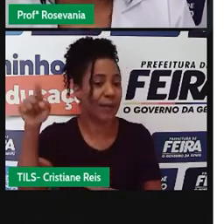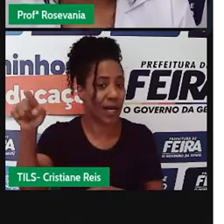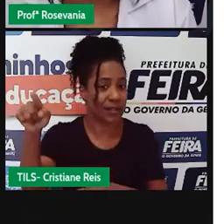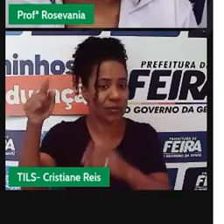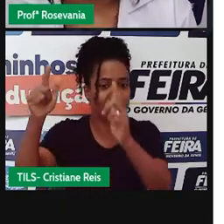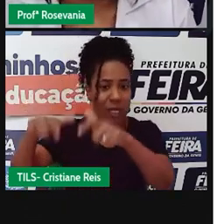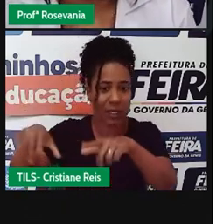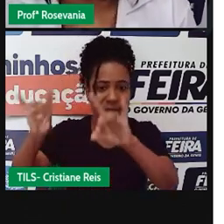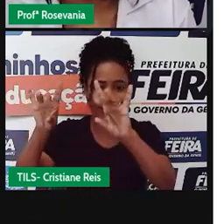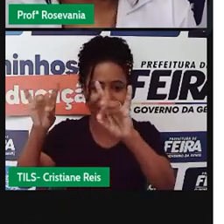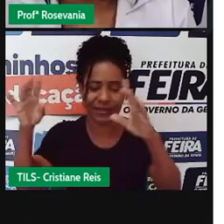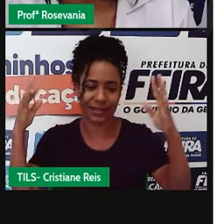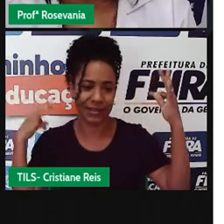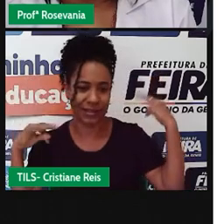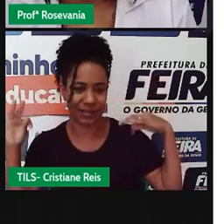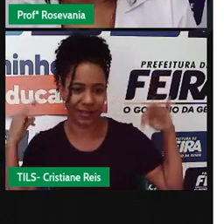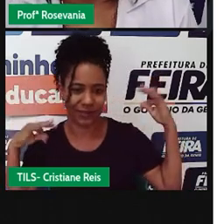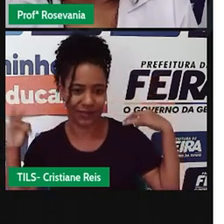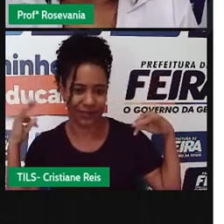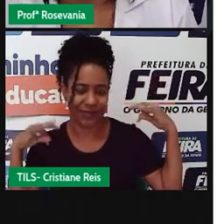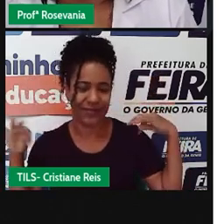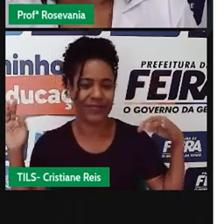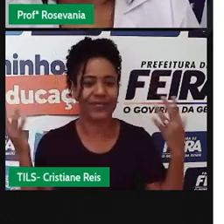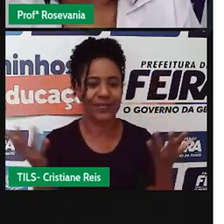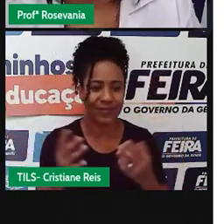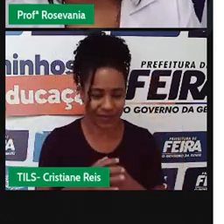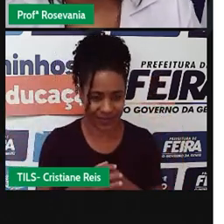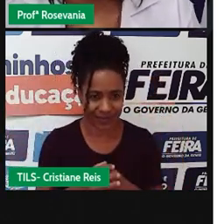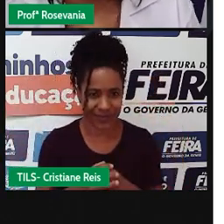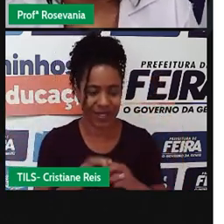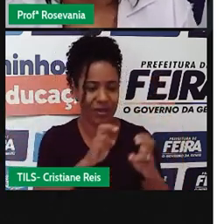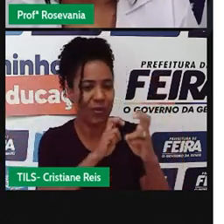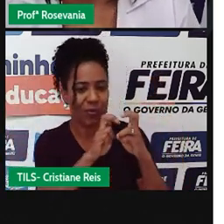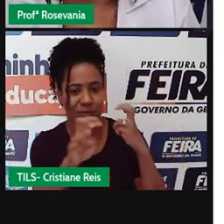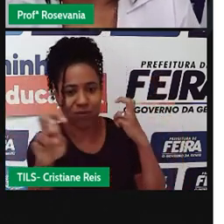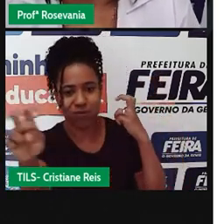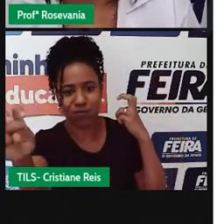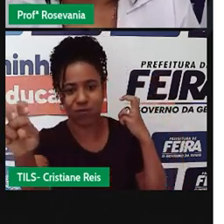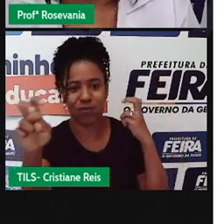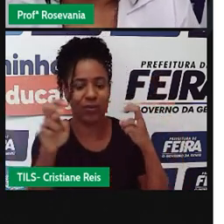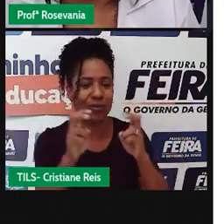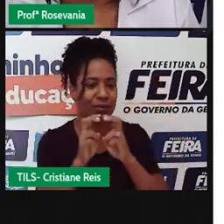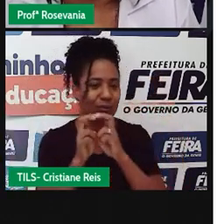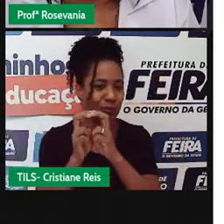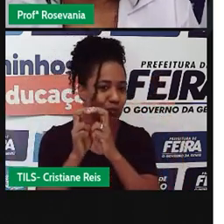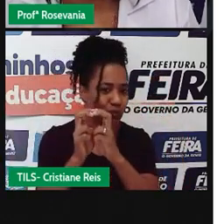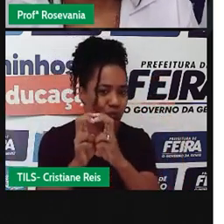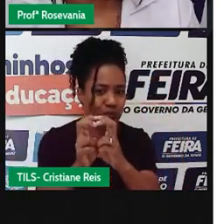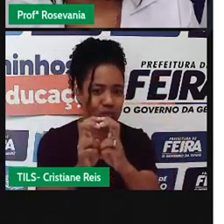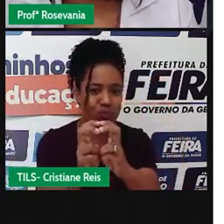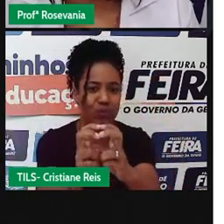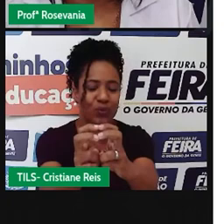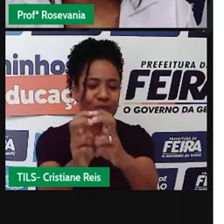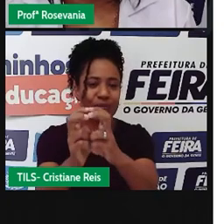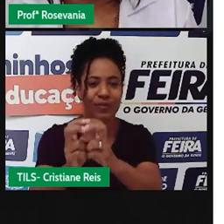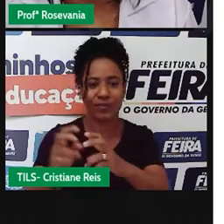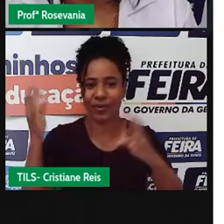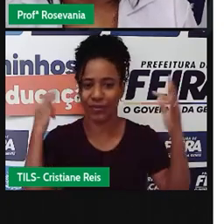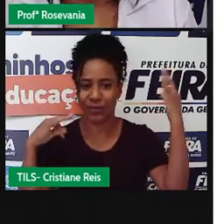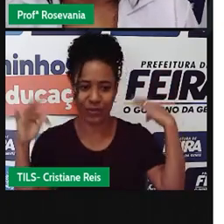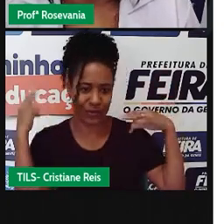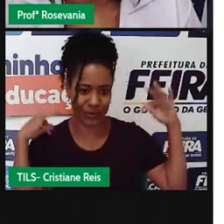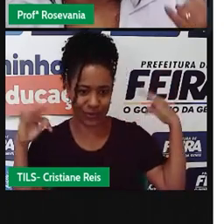os metrôs, no lugar onde tem, né, esses transportes sob trilhos, eles são muito, digamos assim, procurados pela